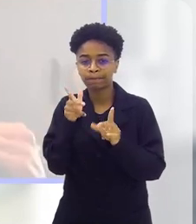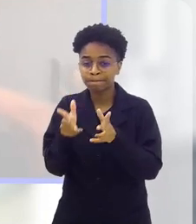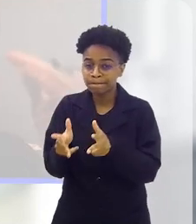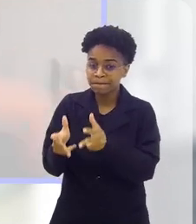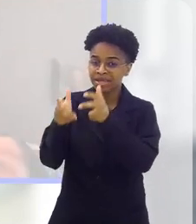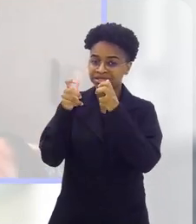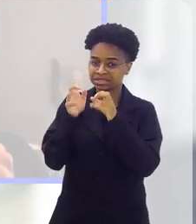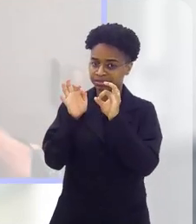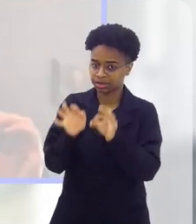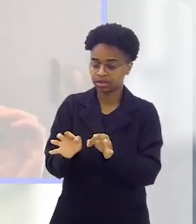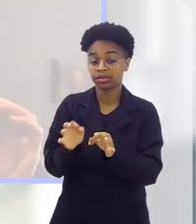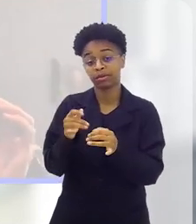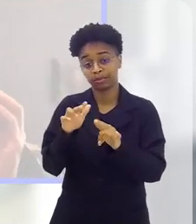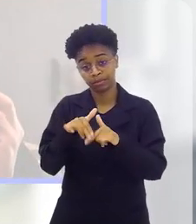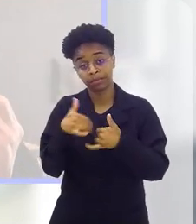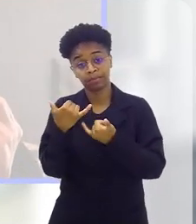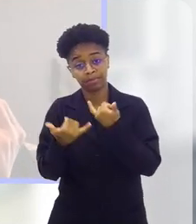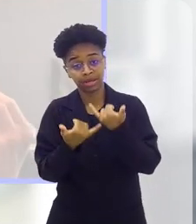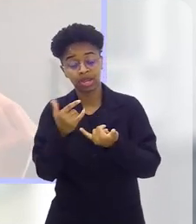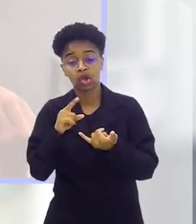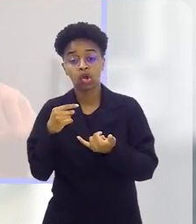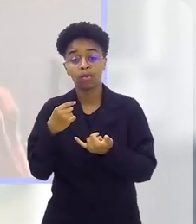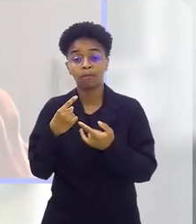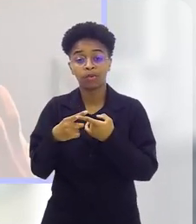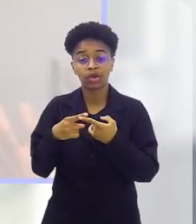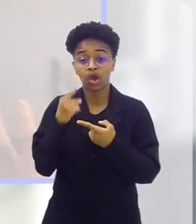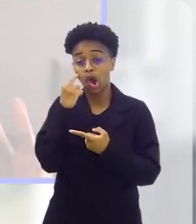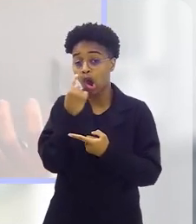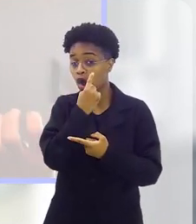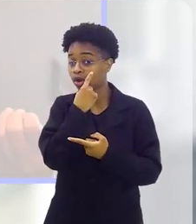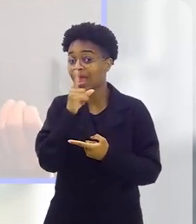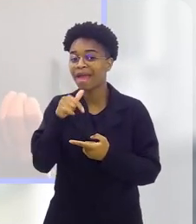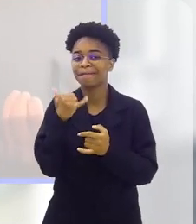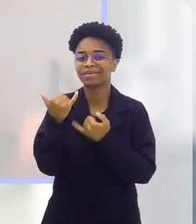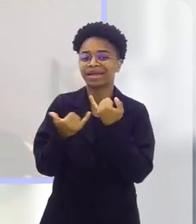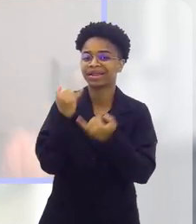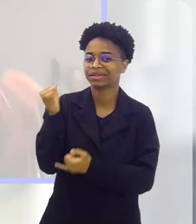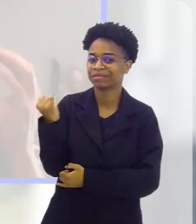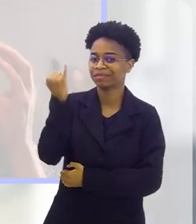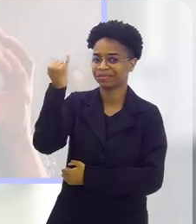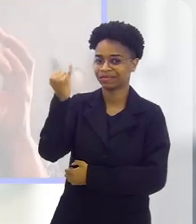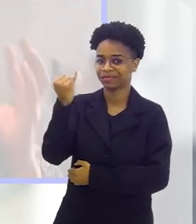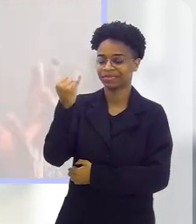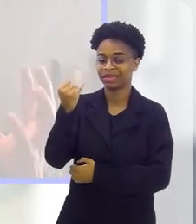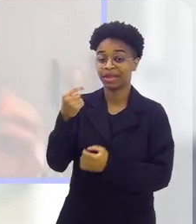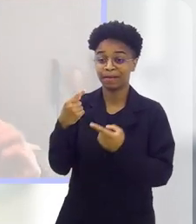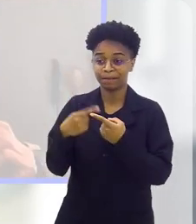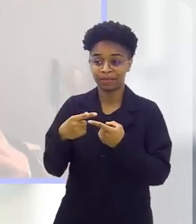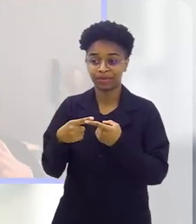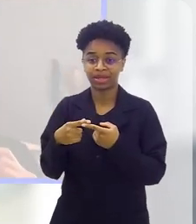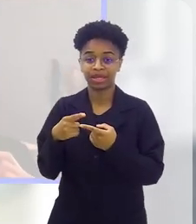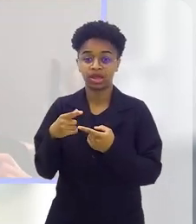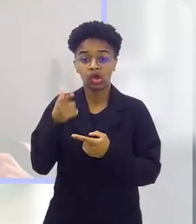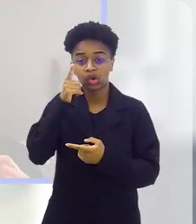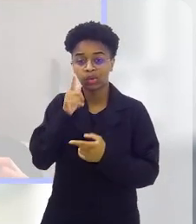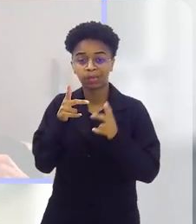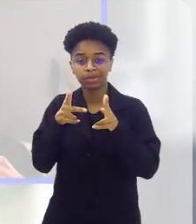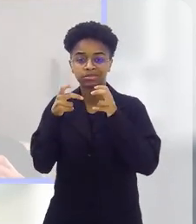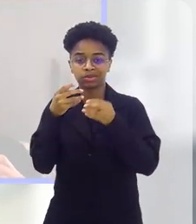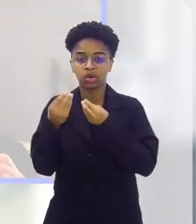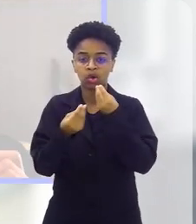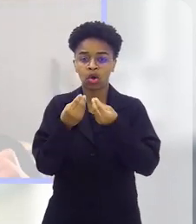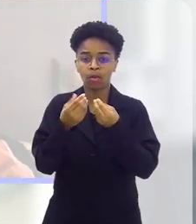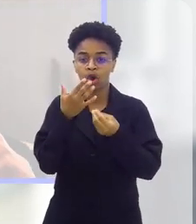contraste. Então, por isso que a gente brinca que os olhos são brinquedos importantes, os óculos, o contraste do